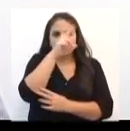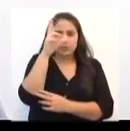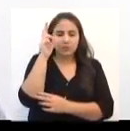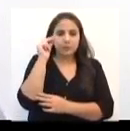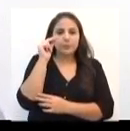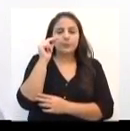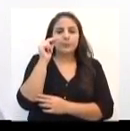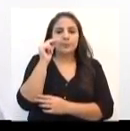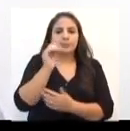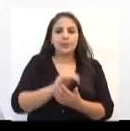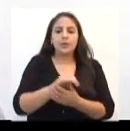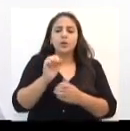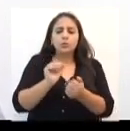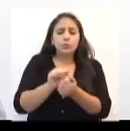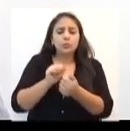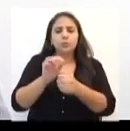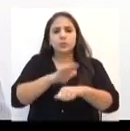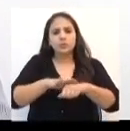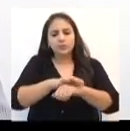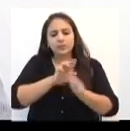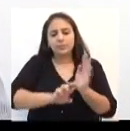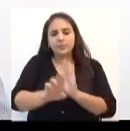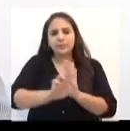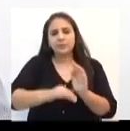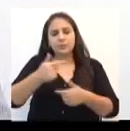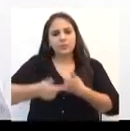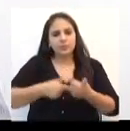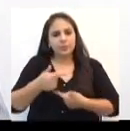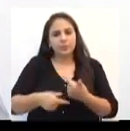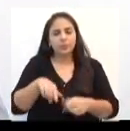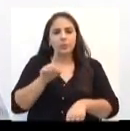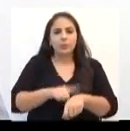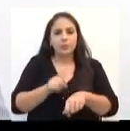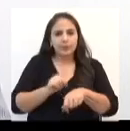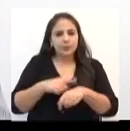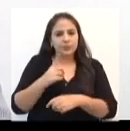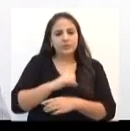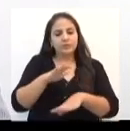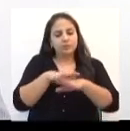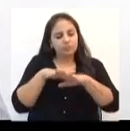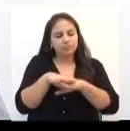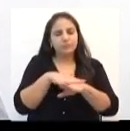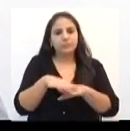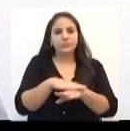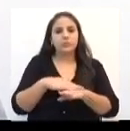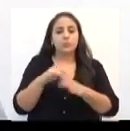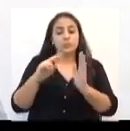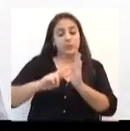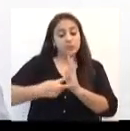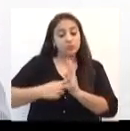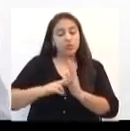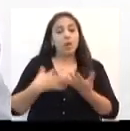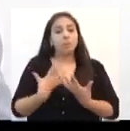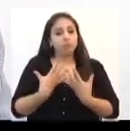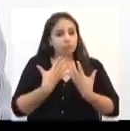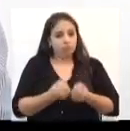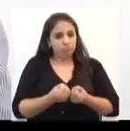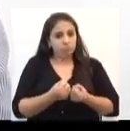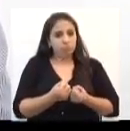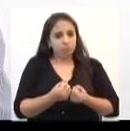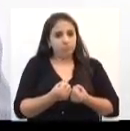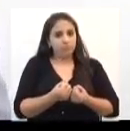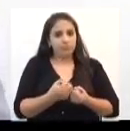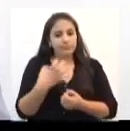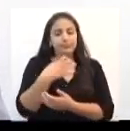com a representação dos servidores. Quando se deu esse diálogo, o sindicato aprovou a forma